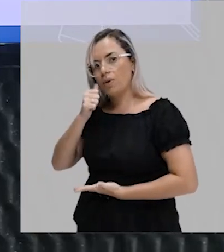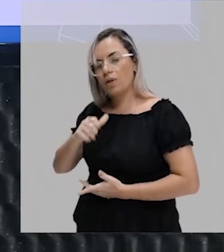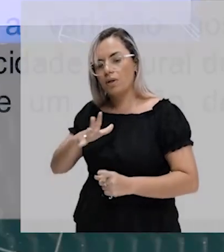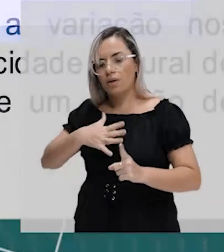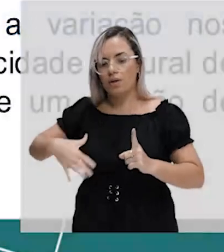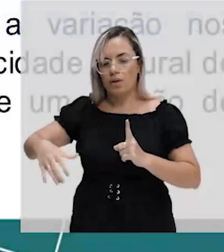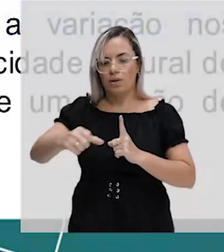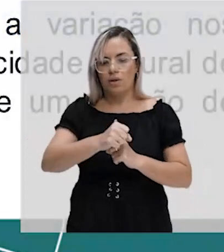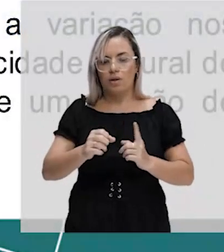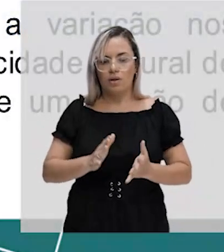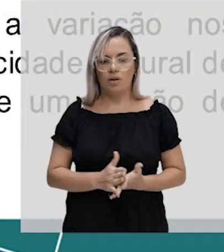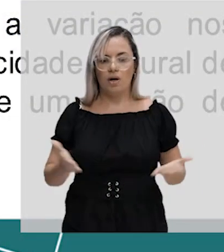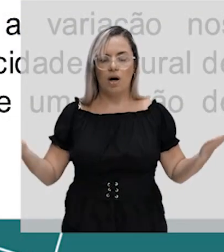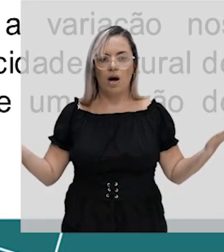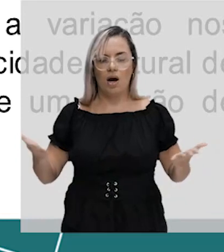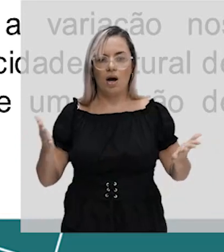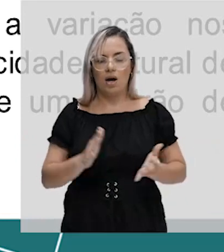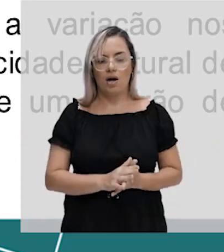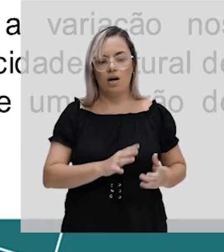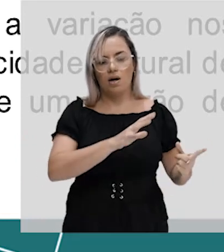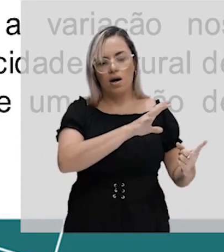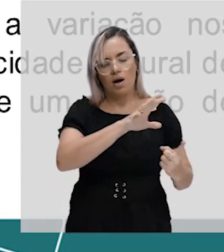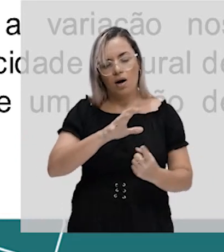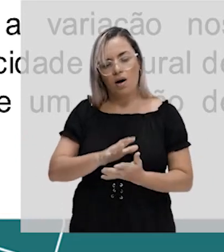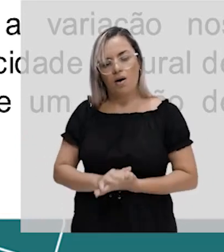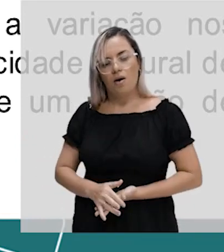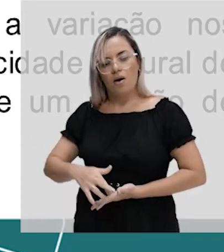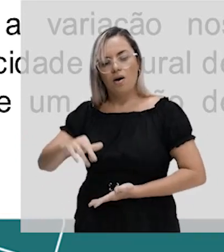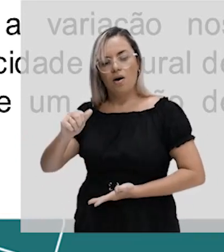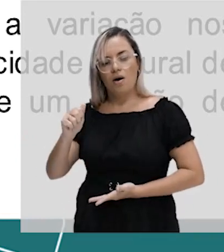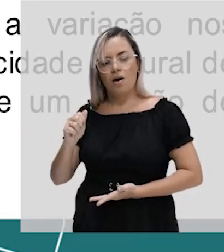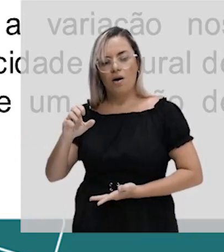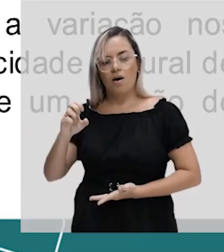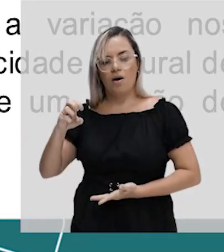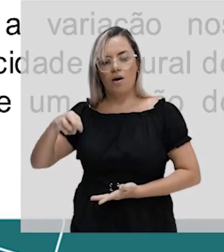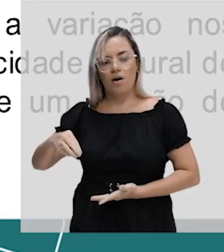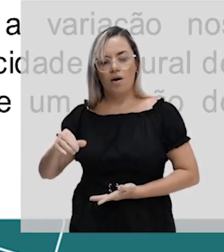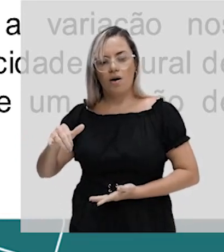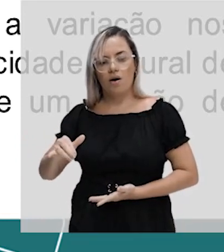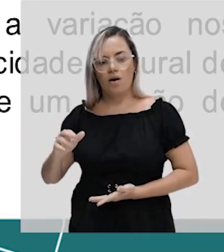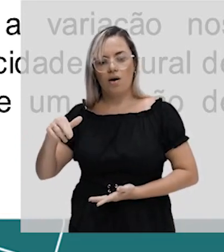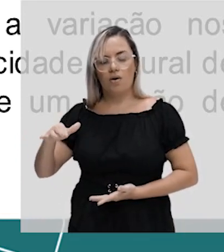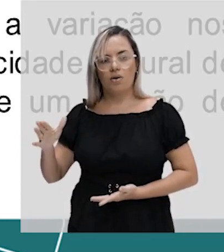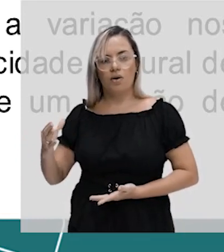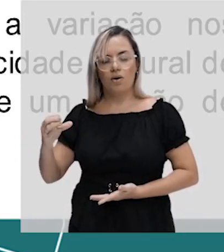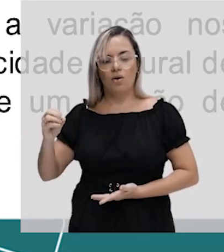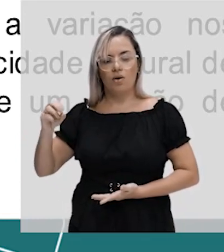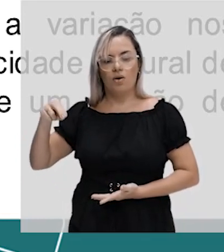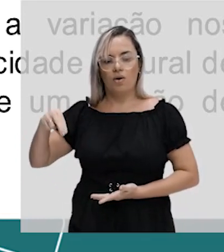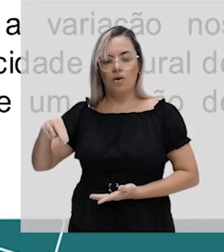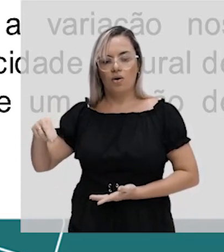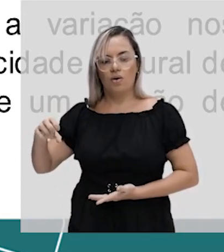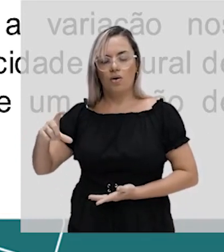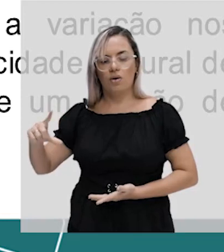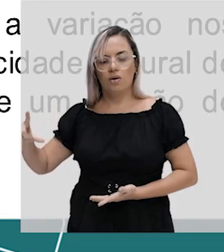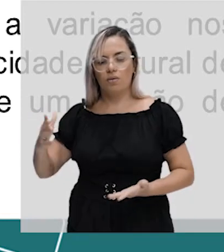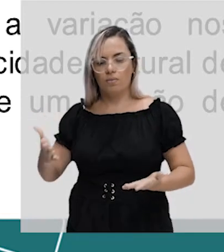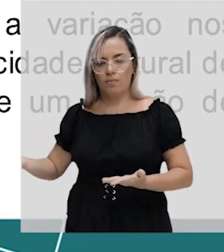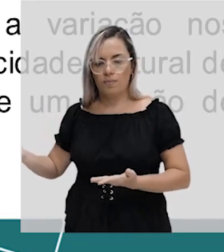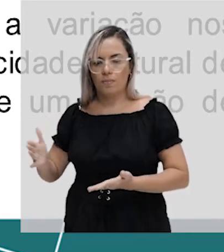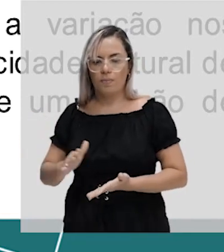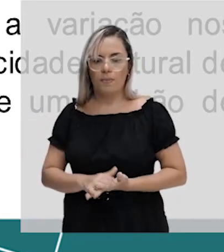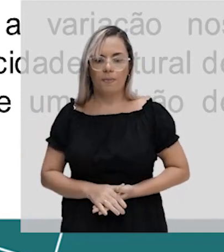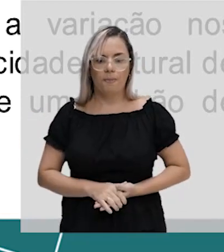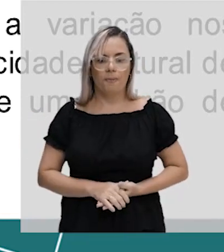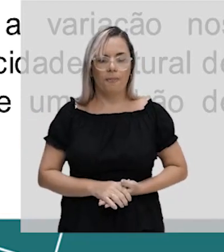A gente chega agora a contribuições de Helen Connell. Vamos chamar de Connell para ficar mais fácil para a gente, tá ok? Então,